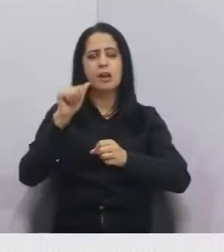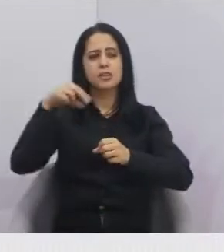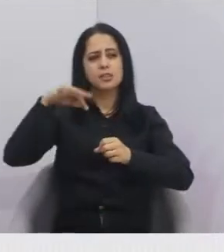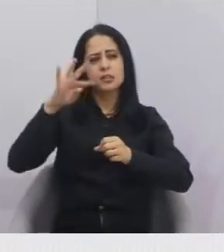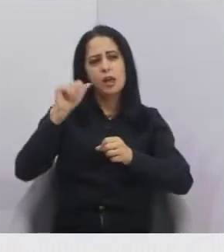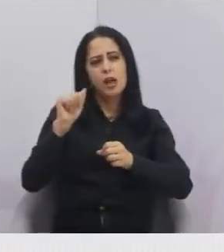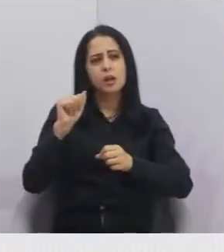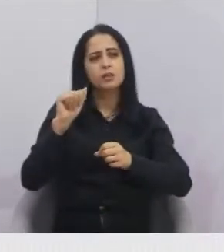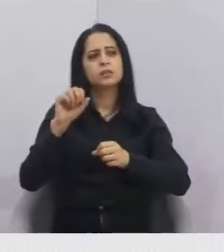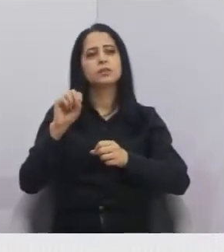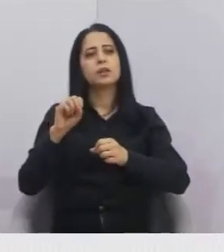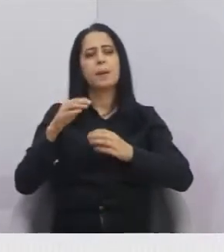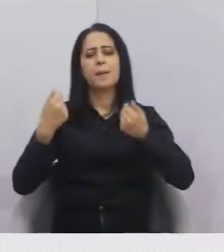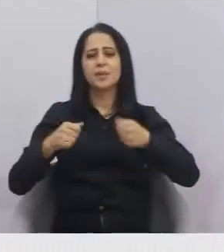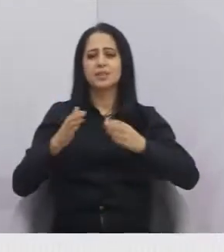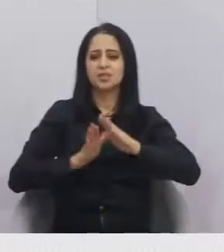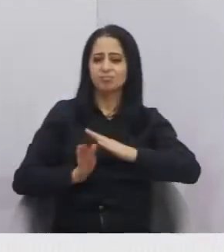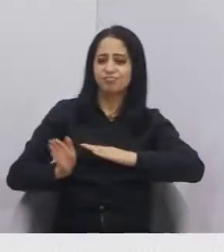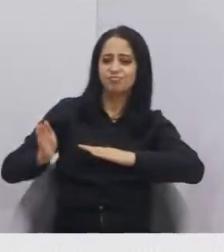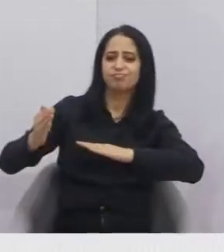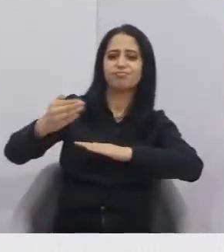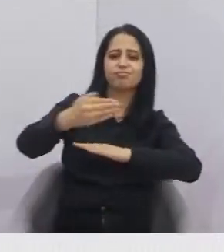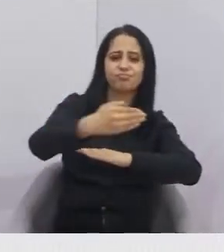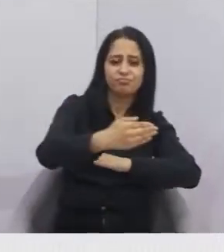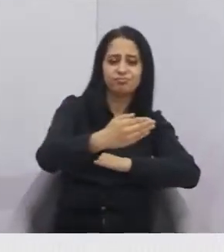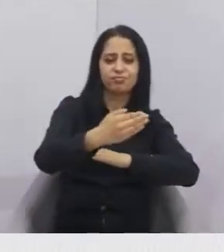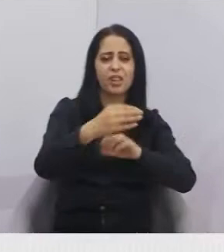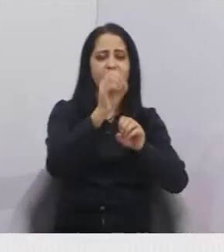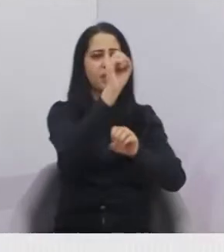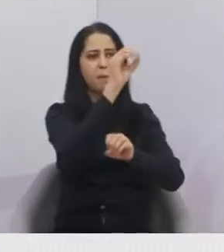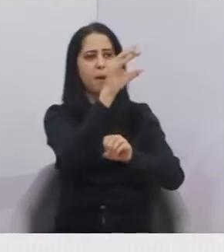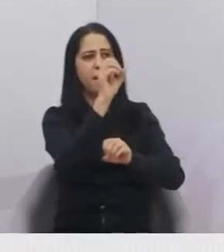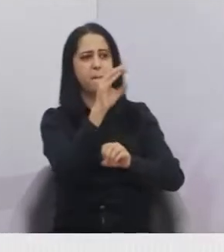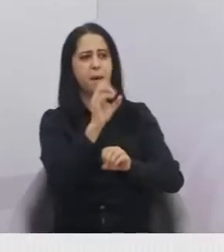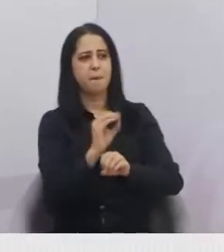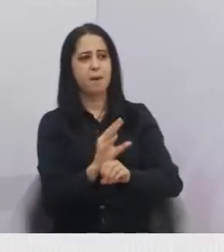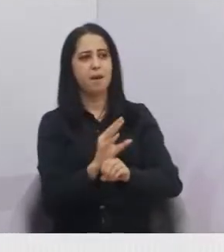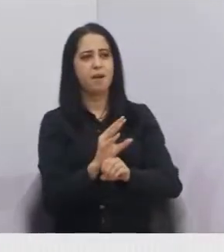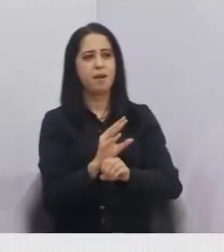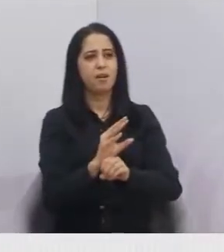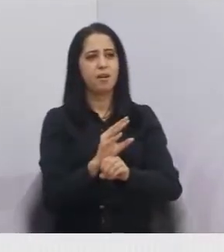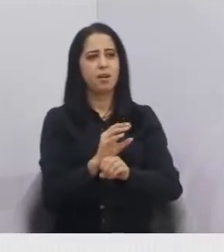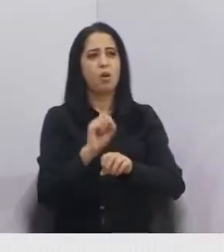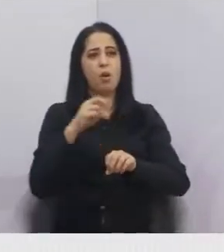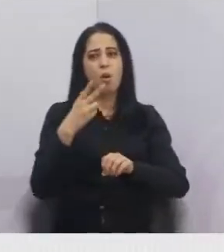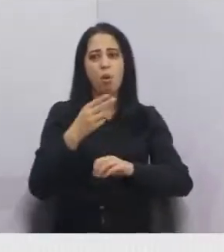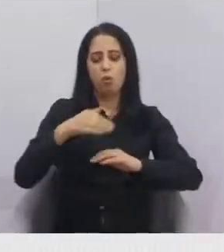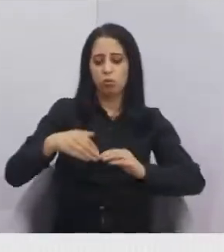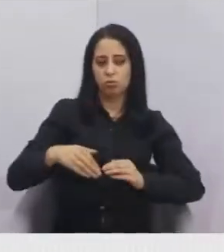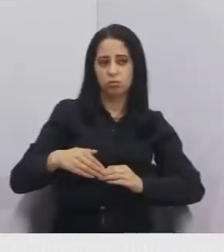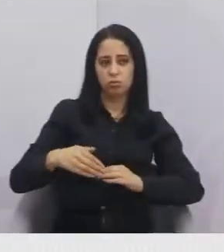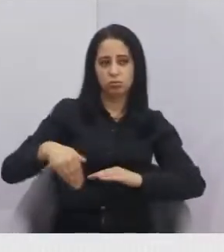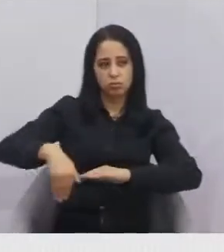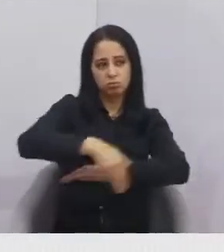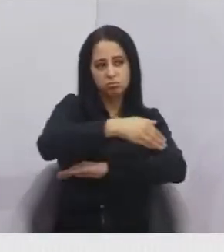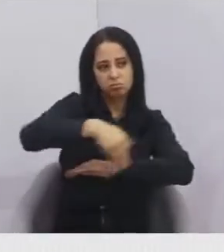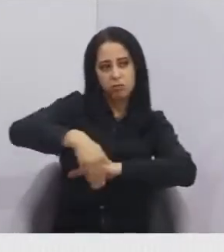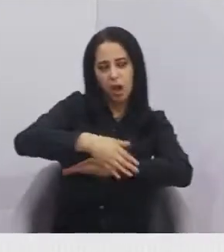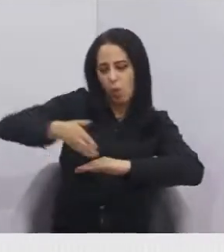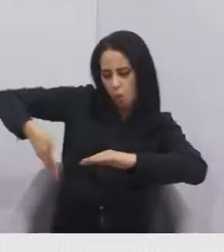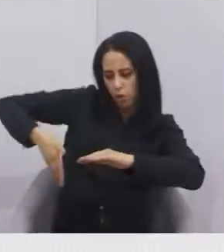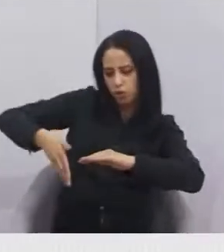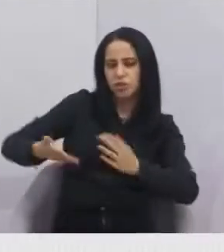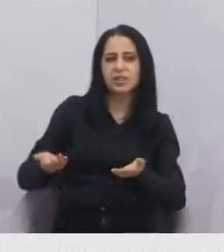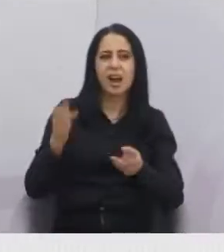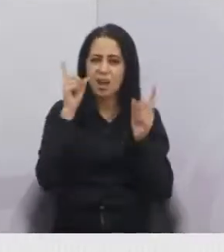Prolongamento, ou tem que dar a volta para depois pegar o semáforo aqui perto da Gates, ou tem que pegar uma via que é funilando tudo ali próximo do